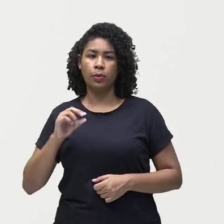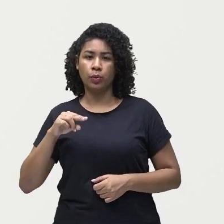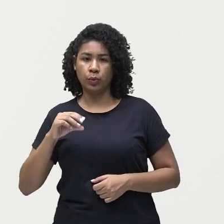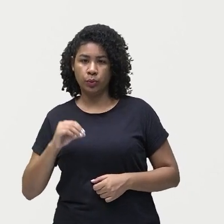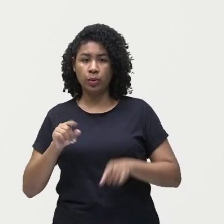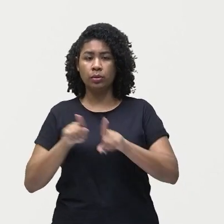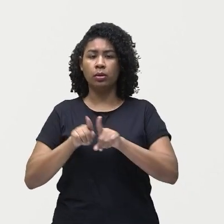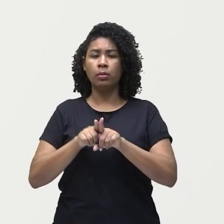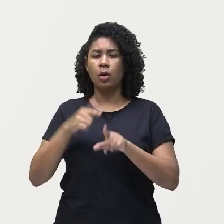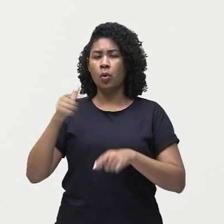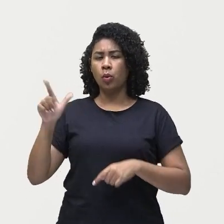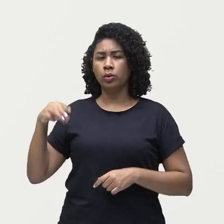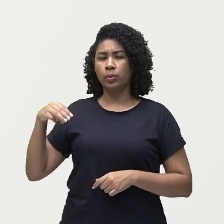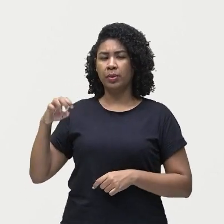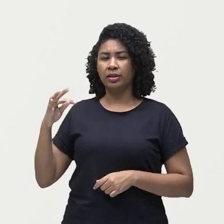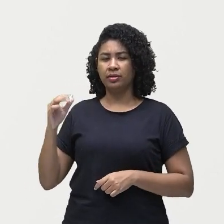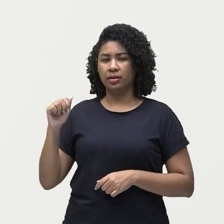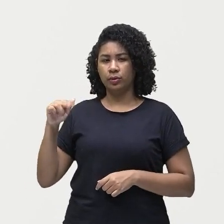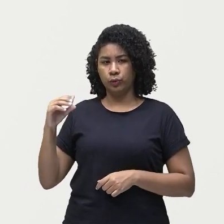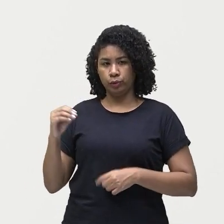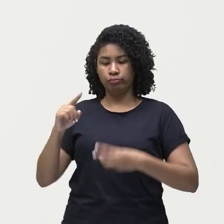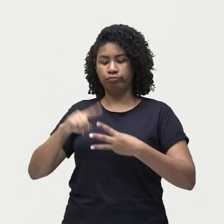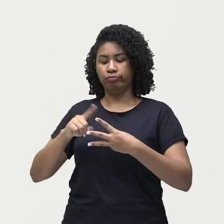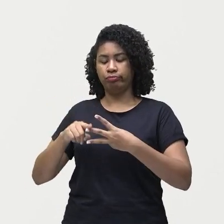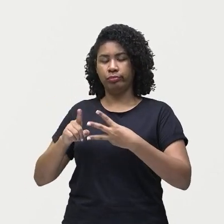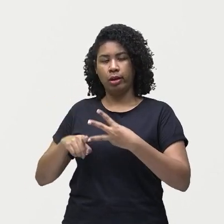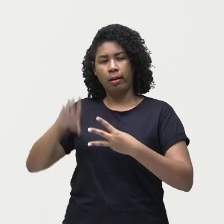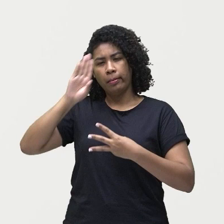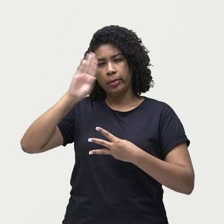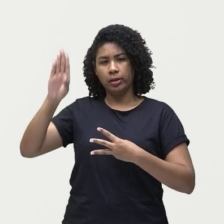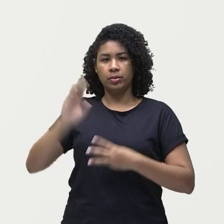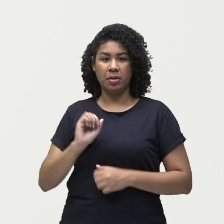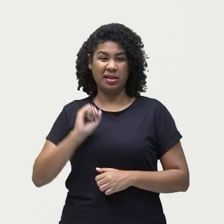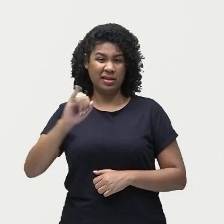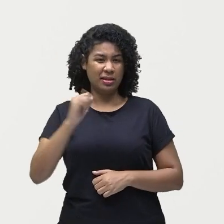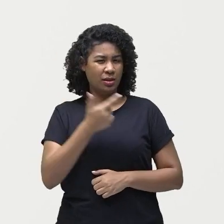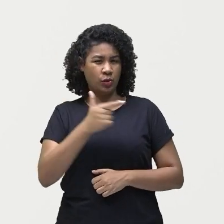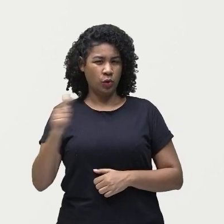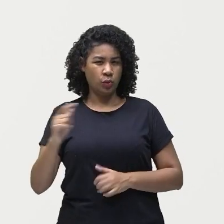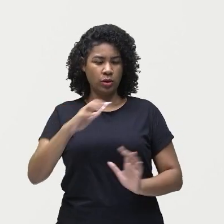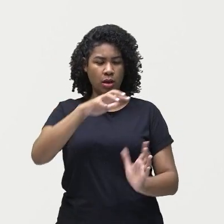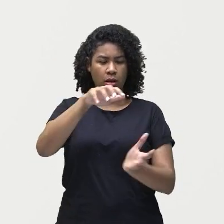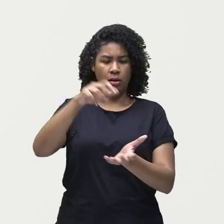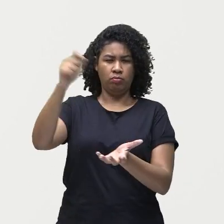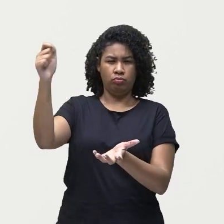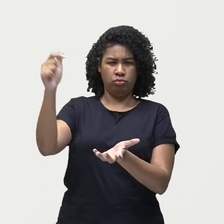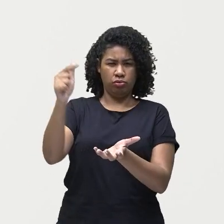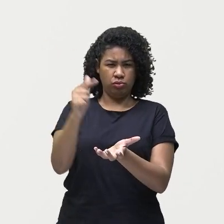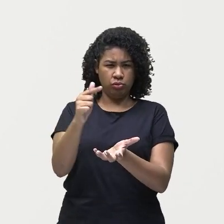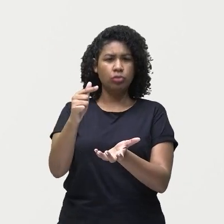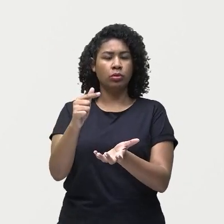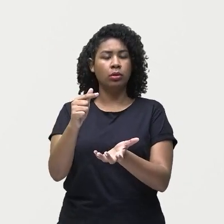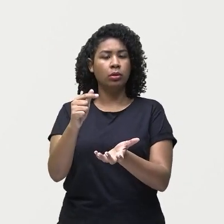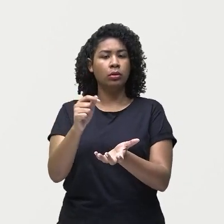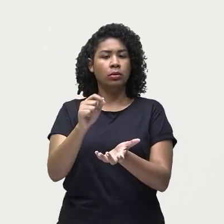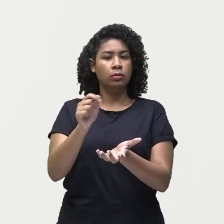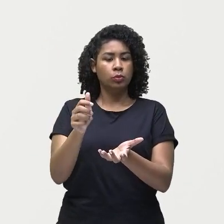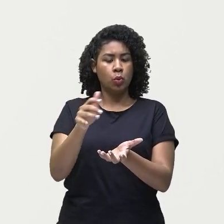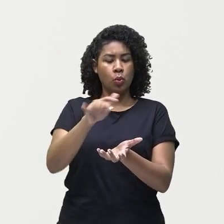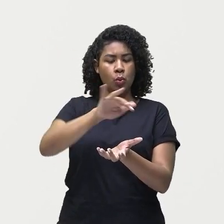demais para permitir a existência de vida. gente sabe que a Terra,